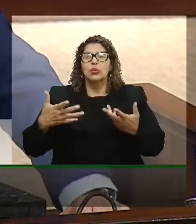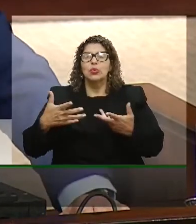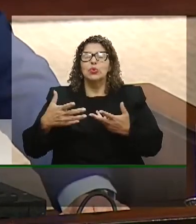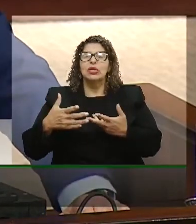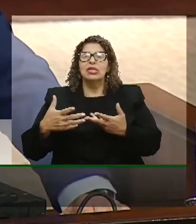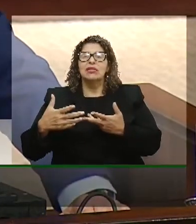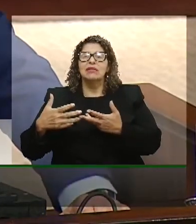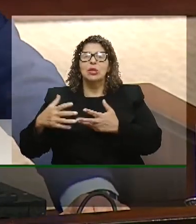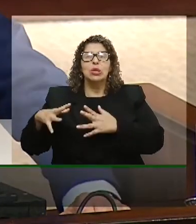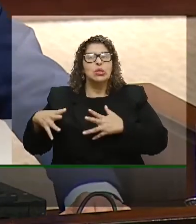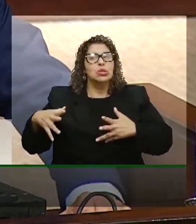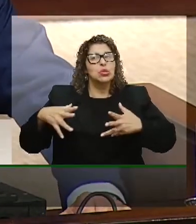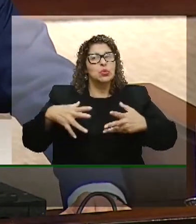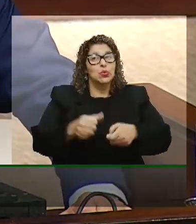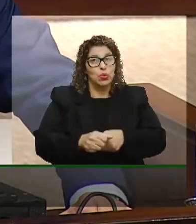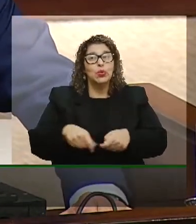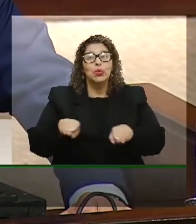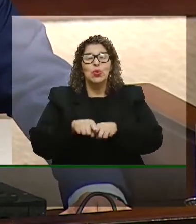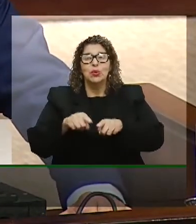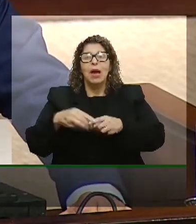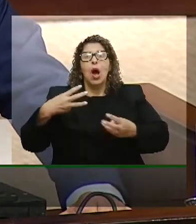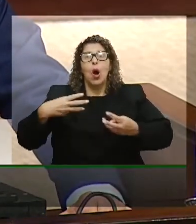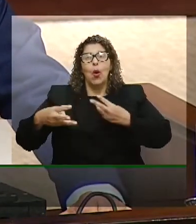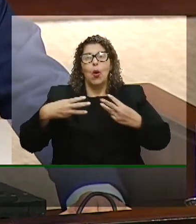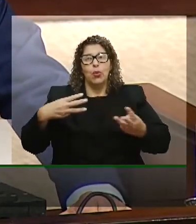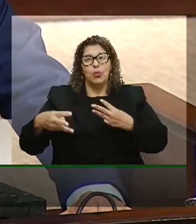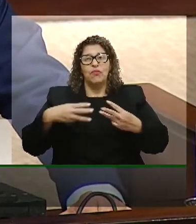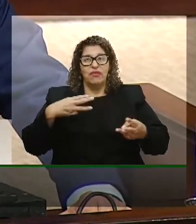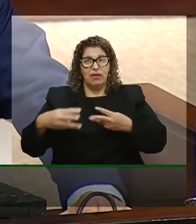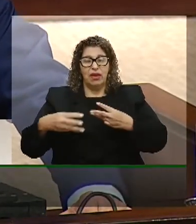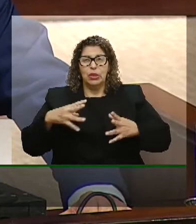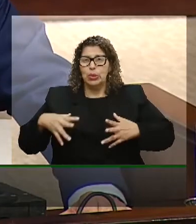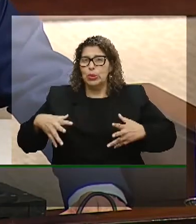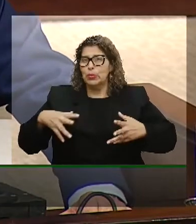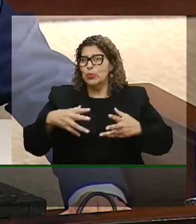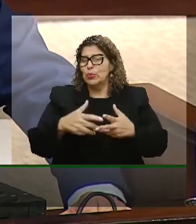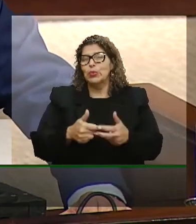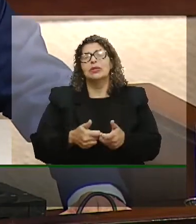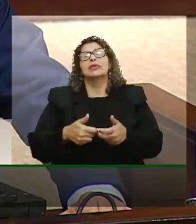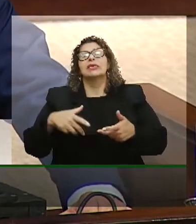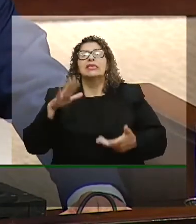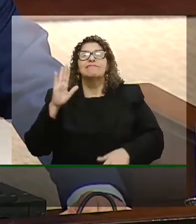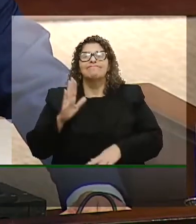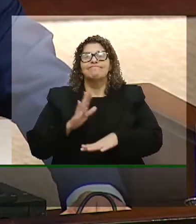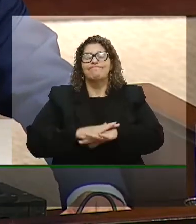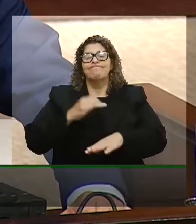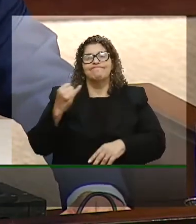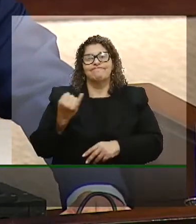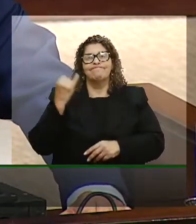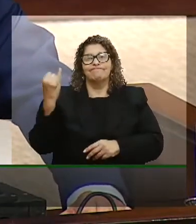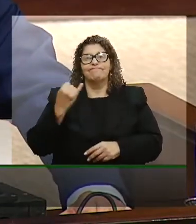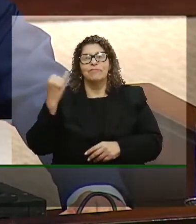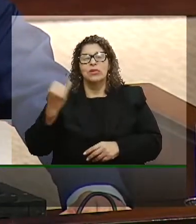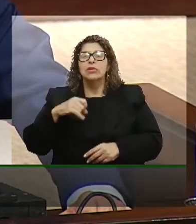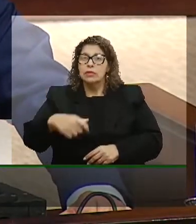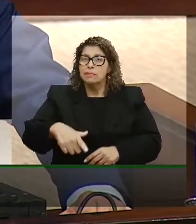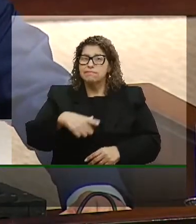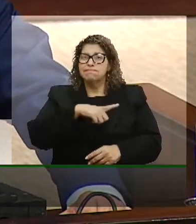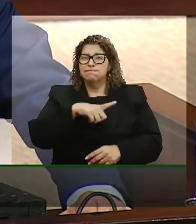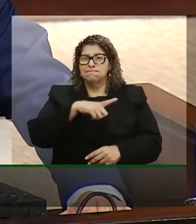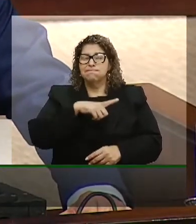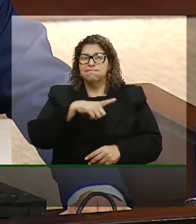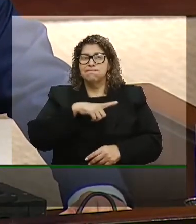Grande do Sul é transportado por rodovias então é fundamental que nós tenhamos